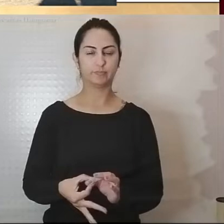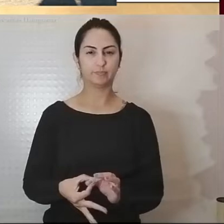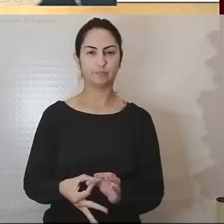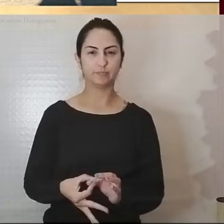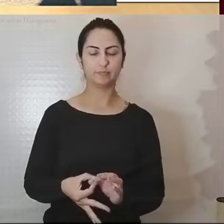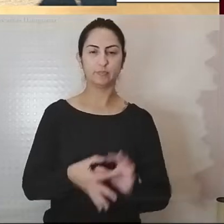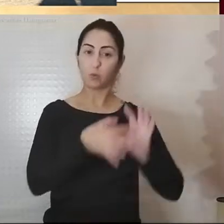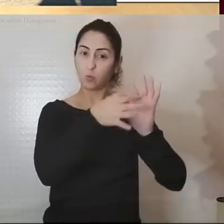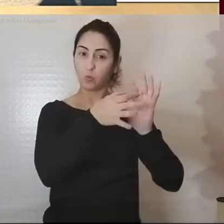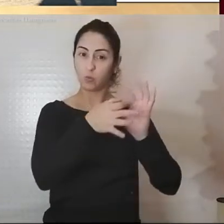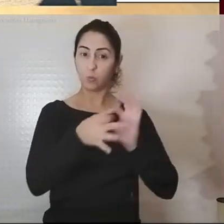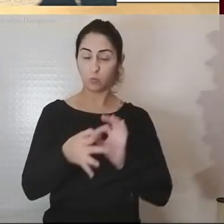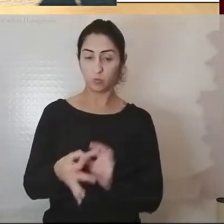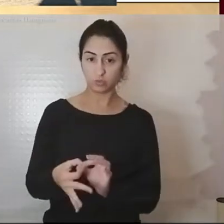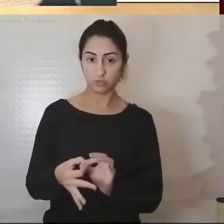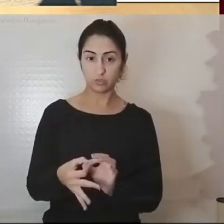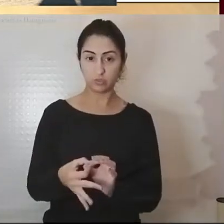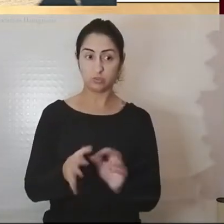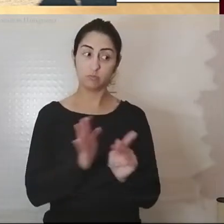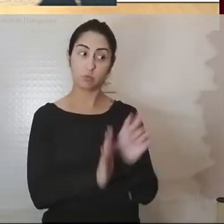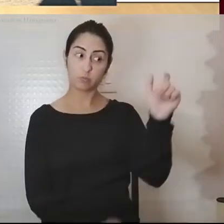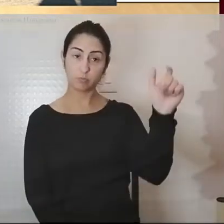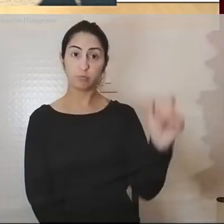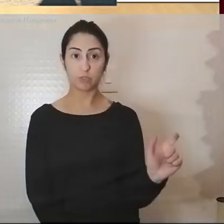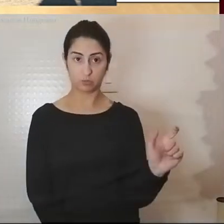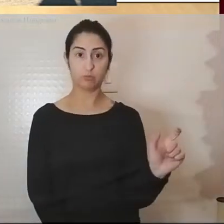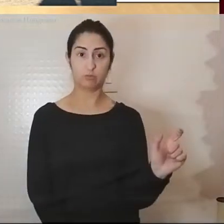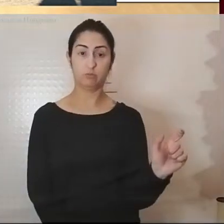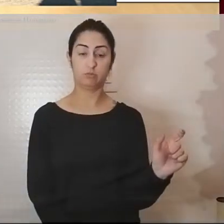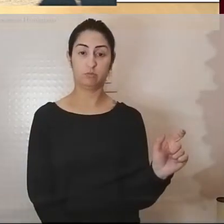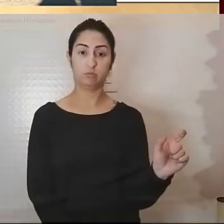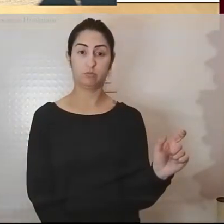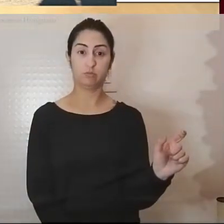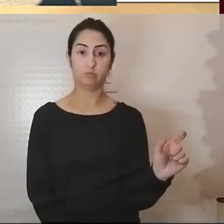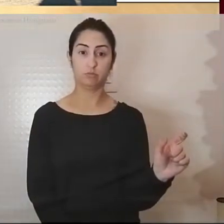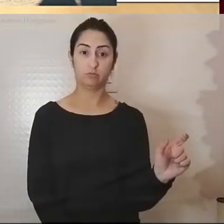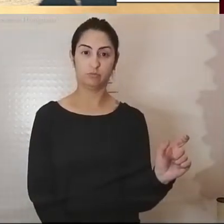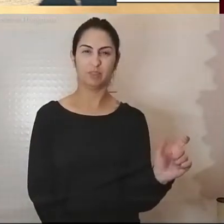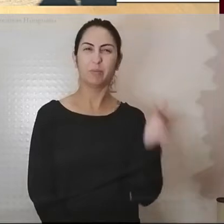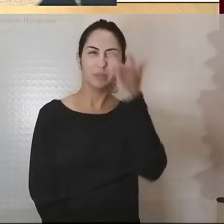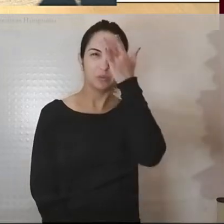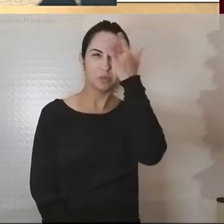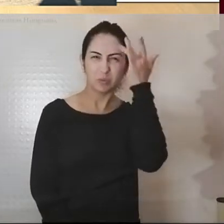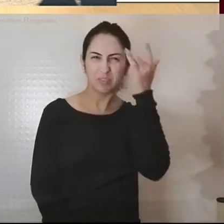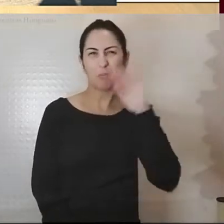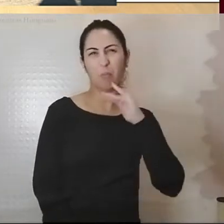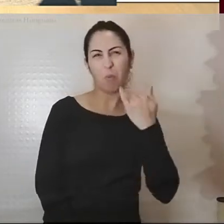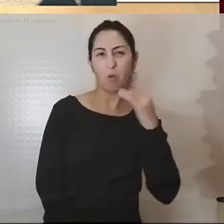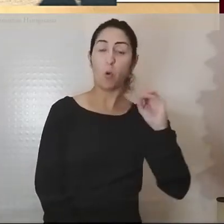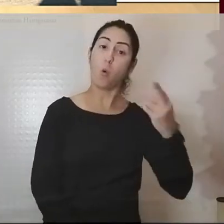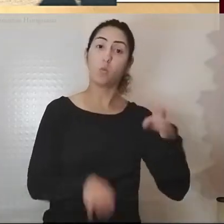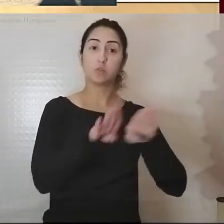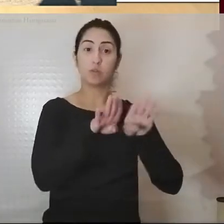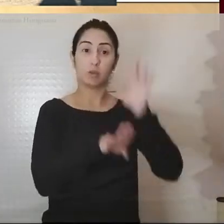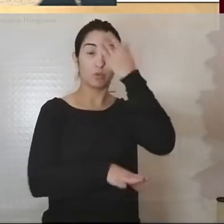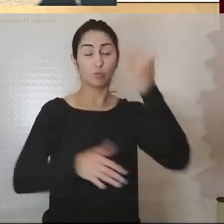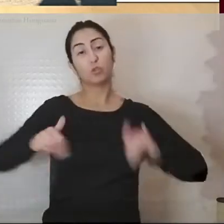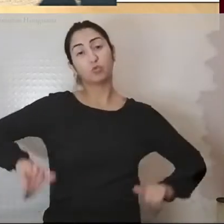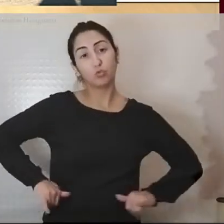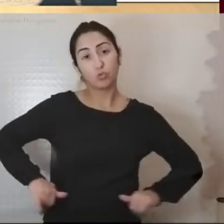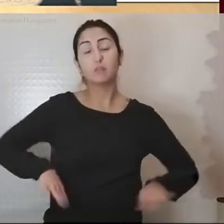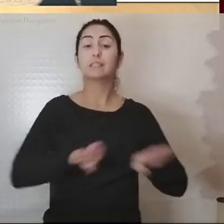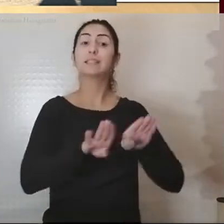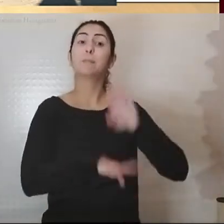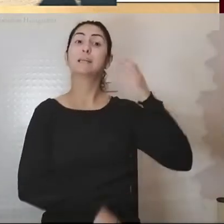ambos os sujeitos, as vítimas ou as pessoas que sofrem, e os cientistas